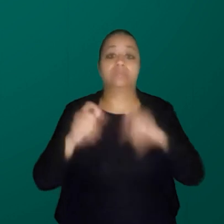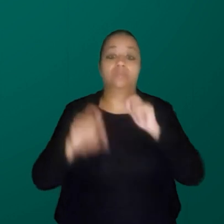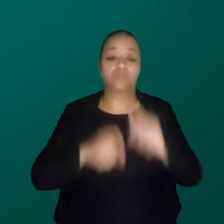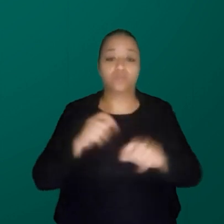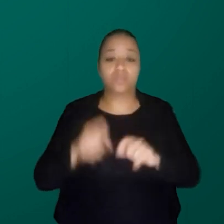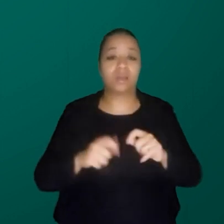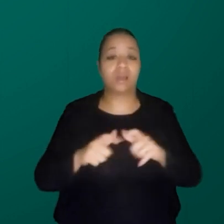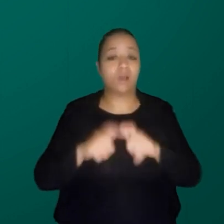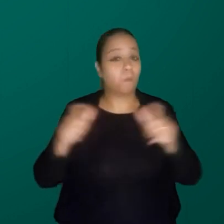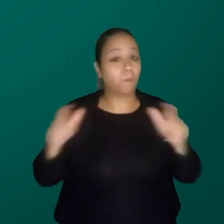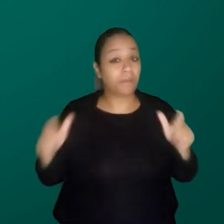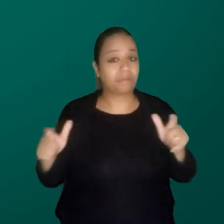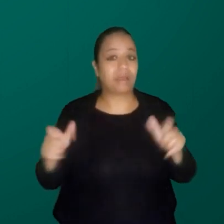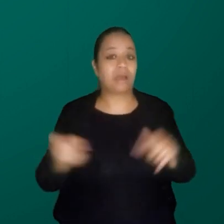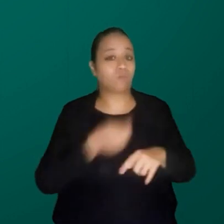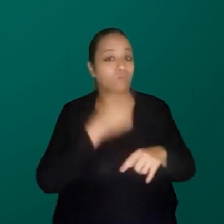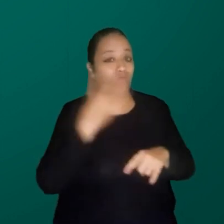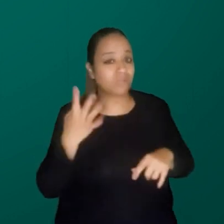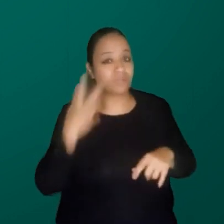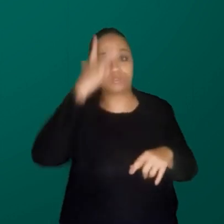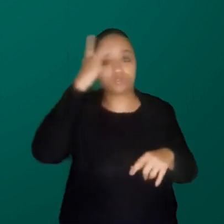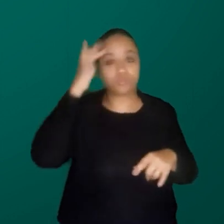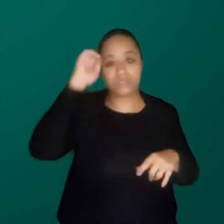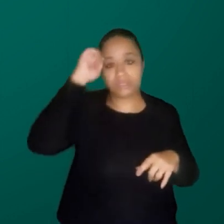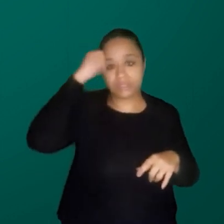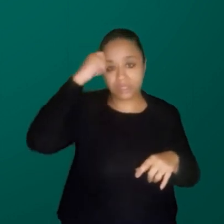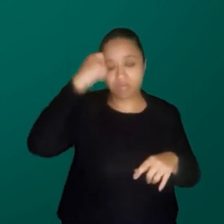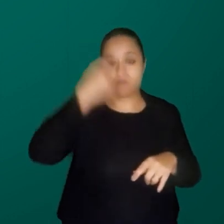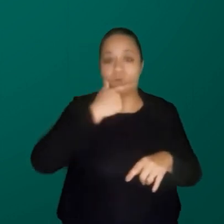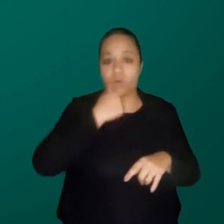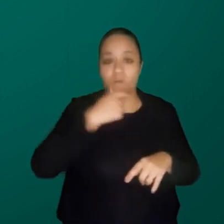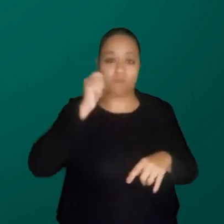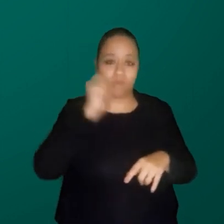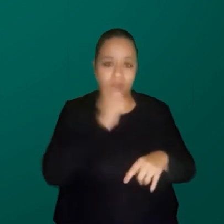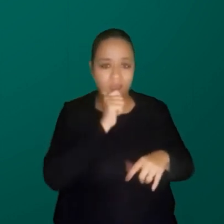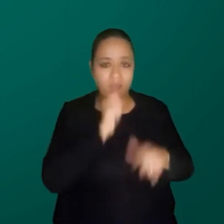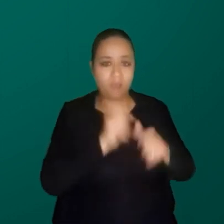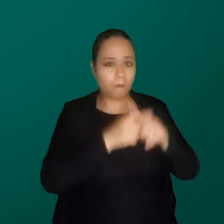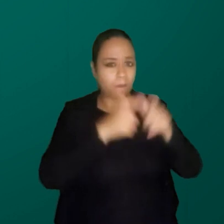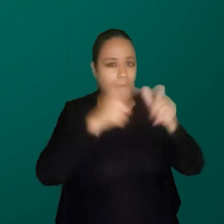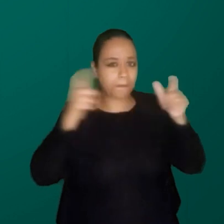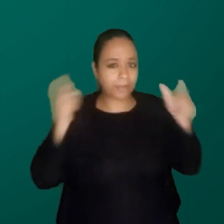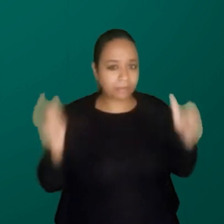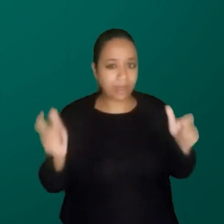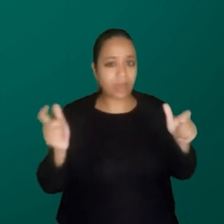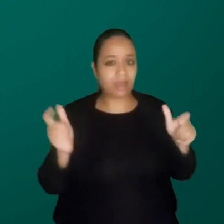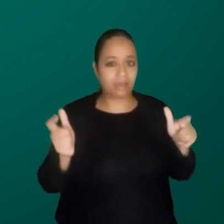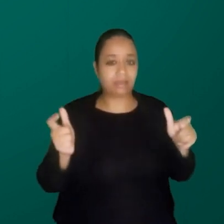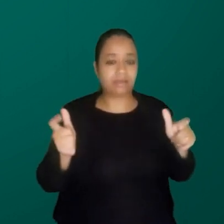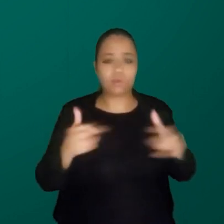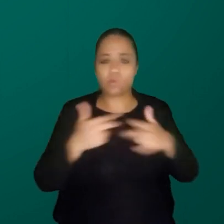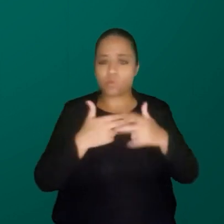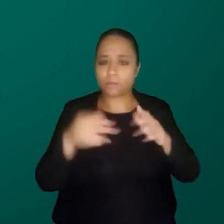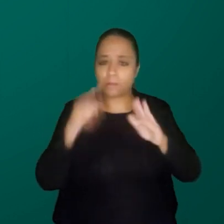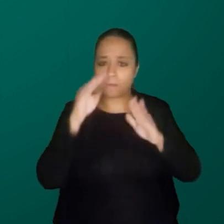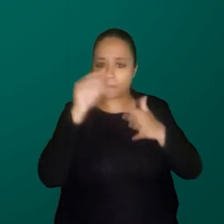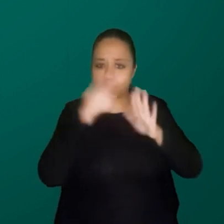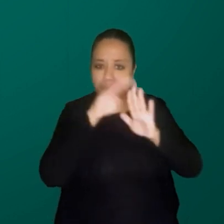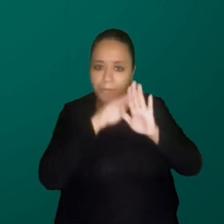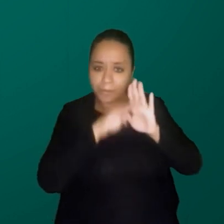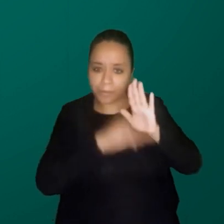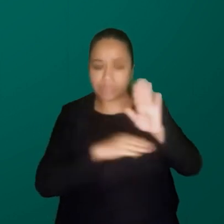aumentar o número de pessoas negras, homens, mulheres, aumentar a diversidade em geral, pelas razões que já foram colocadas aqui, tanto de